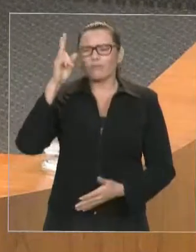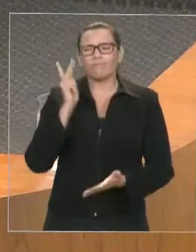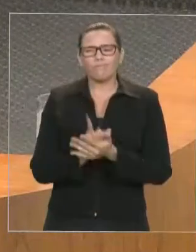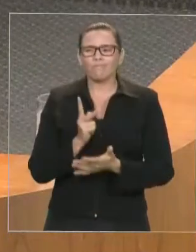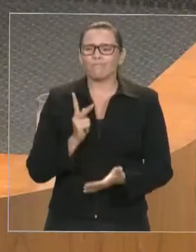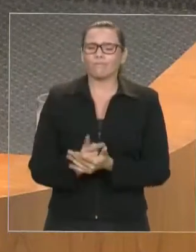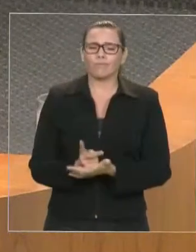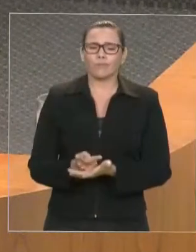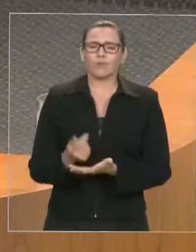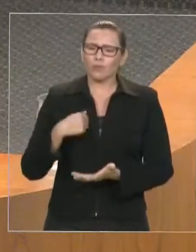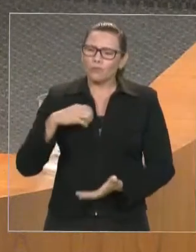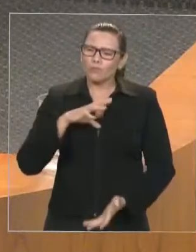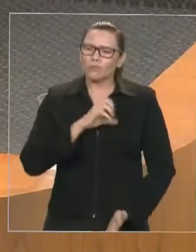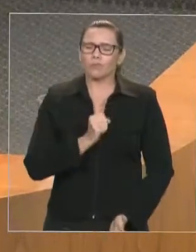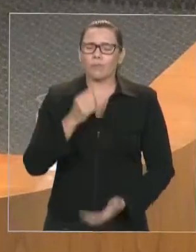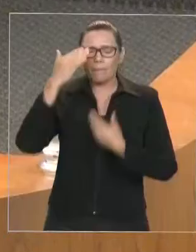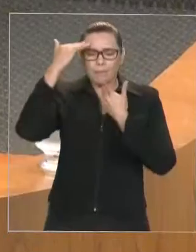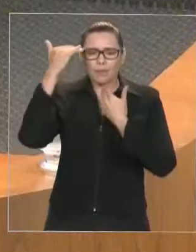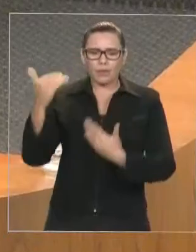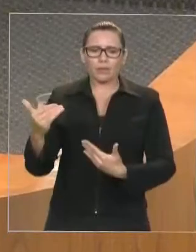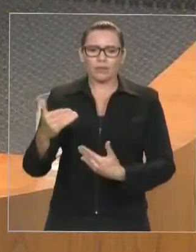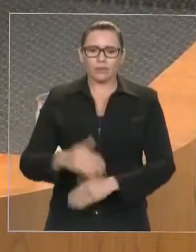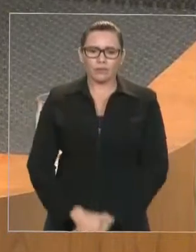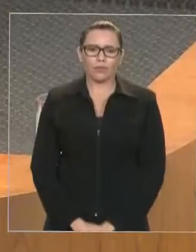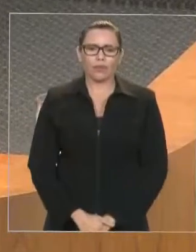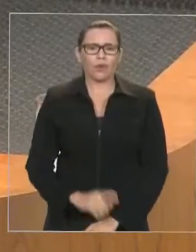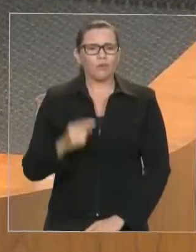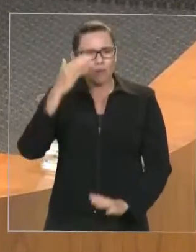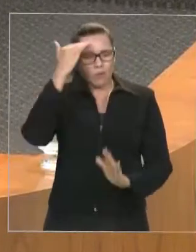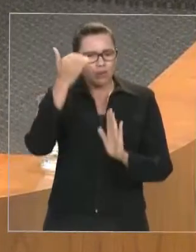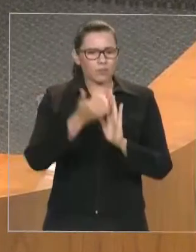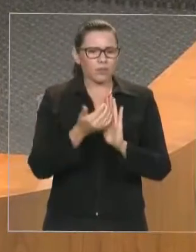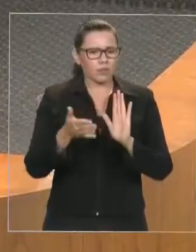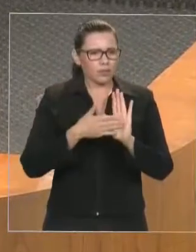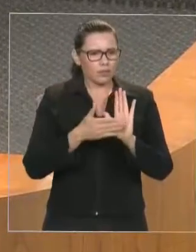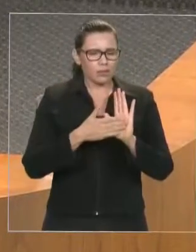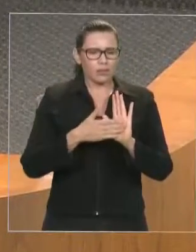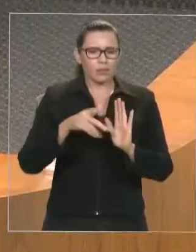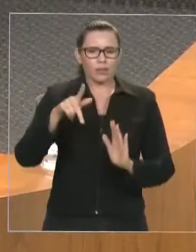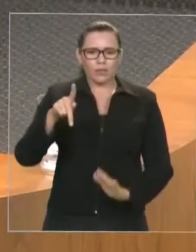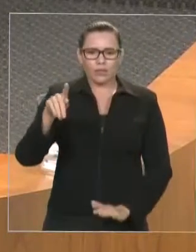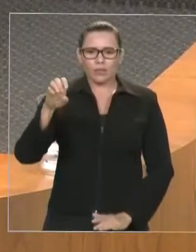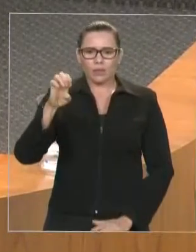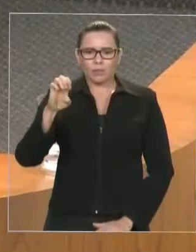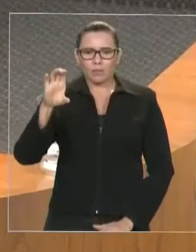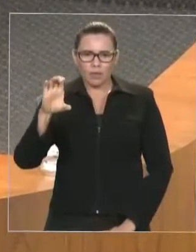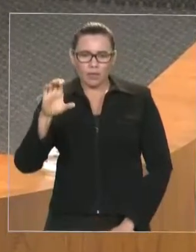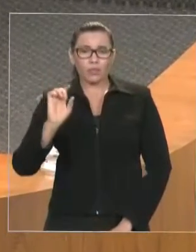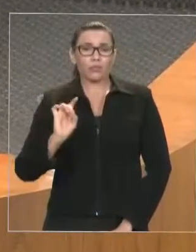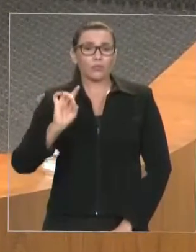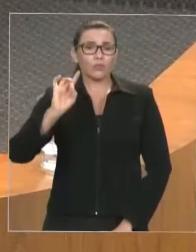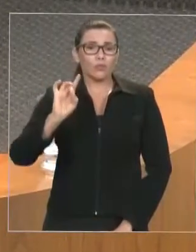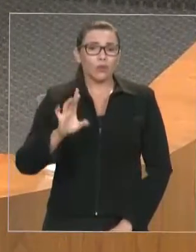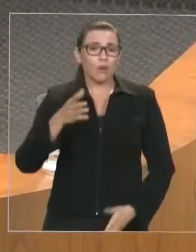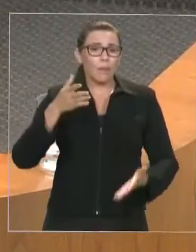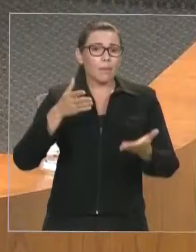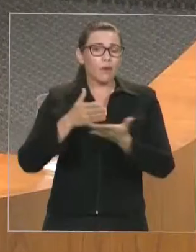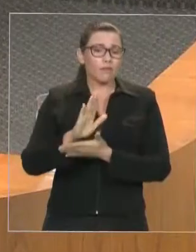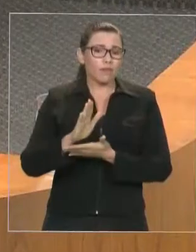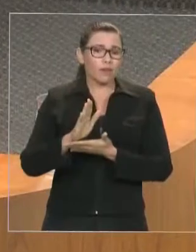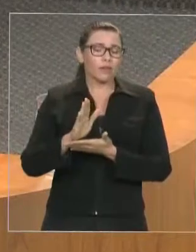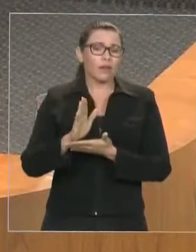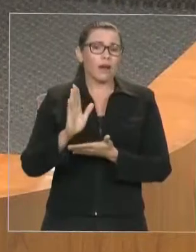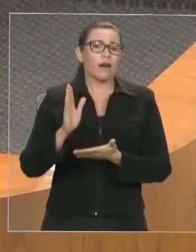votar nos prazos regimentais essa PEC. Ela só valerá para o ano que vem. E digo mais, se não votarmos